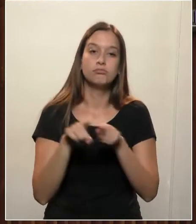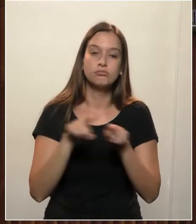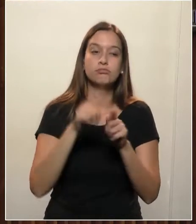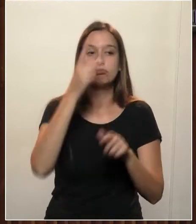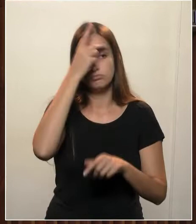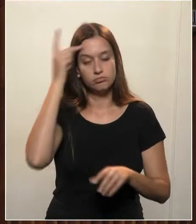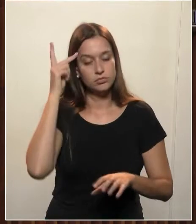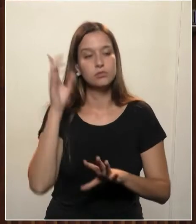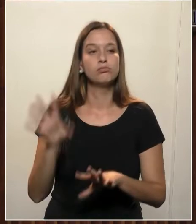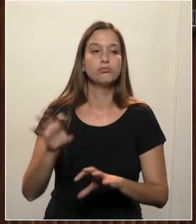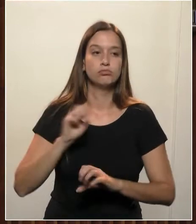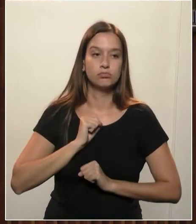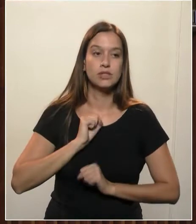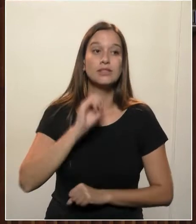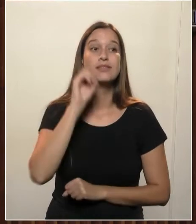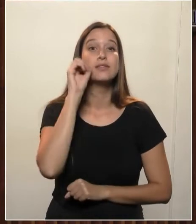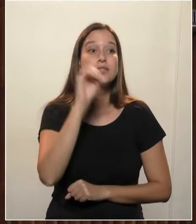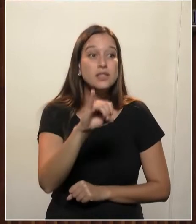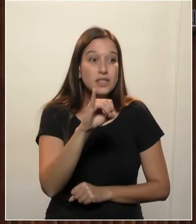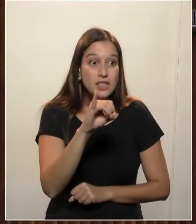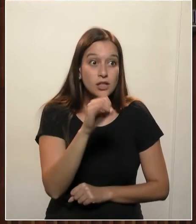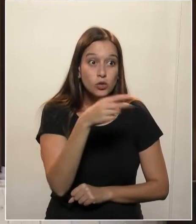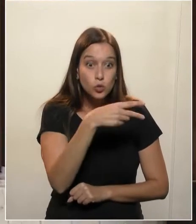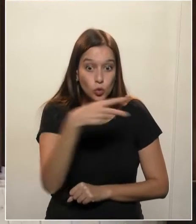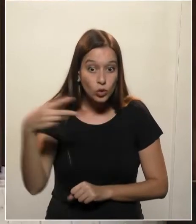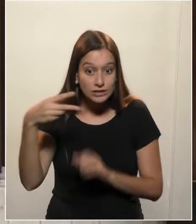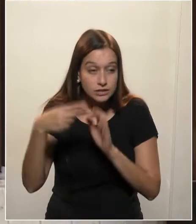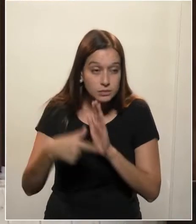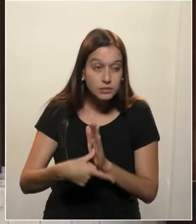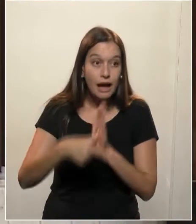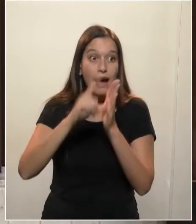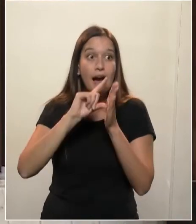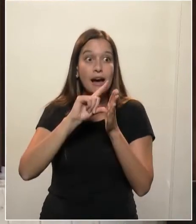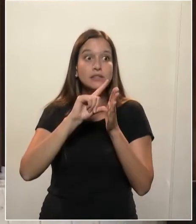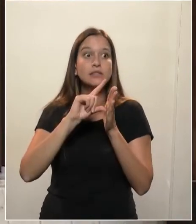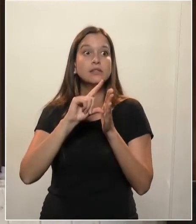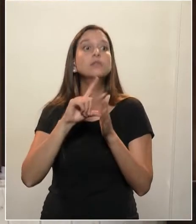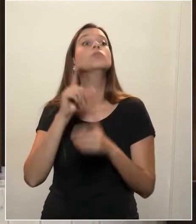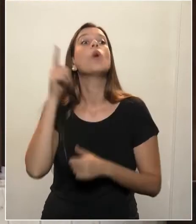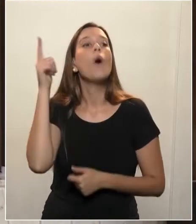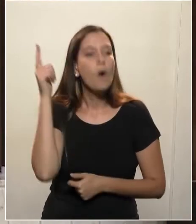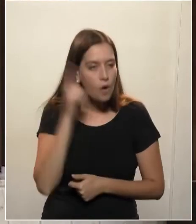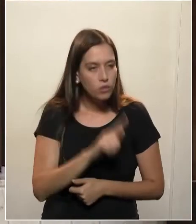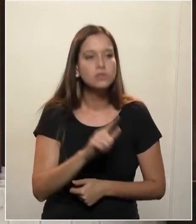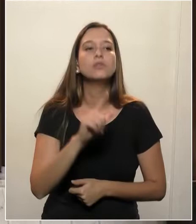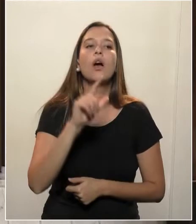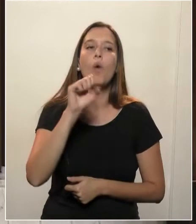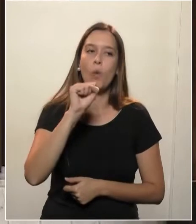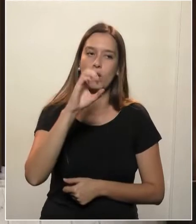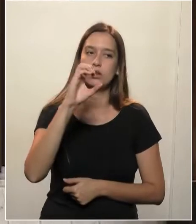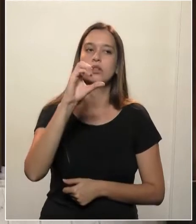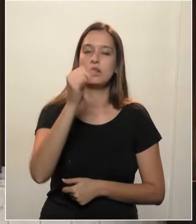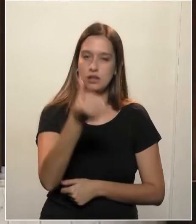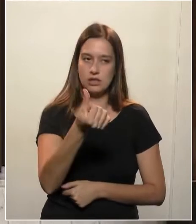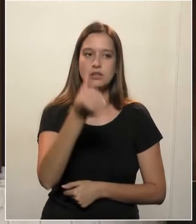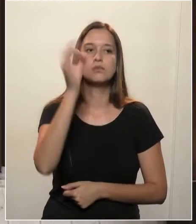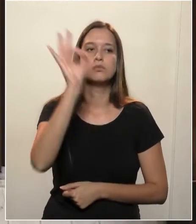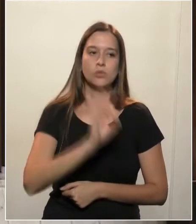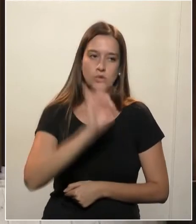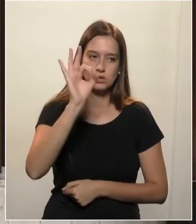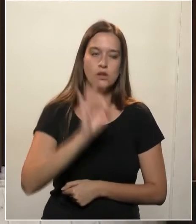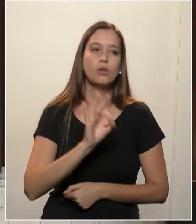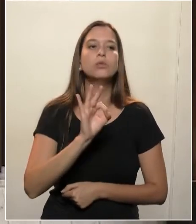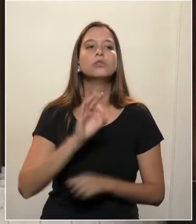duas semanas de antecedência, teriam reduzido 86% o número de casos e o número de óbitos.